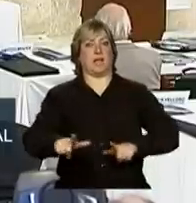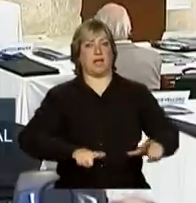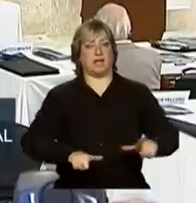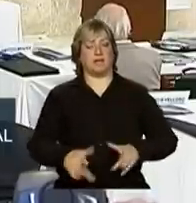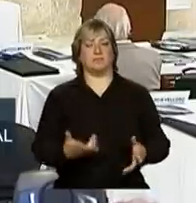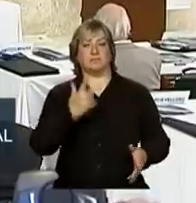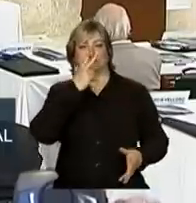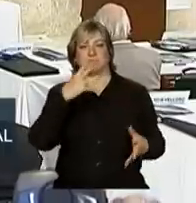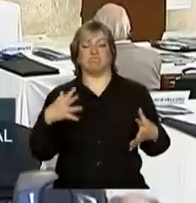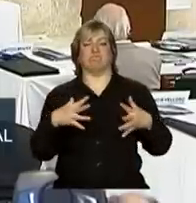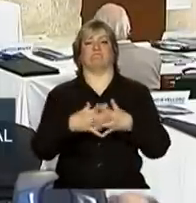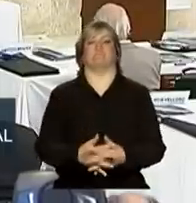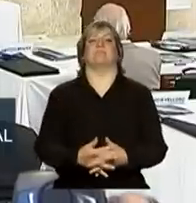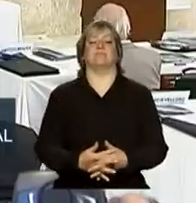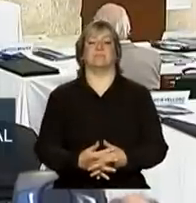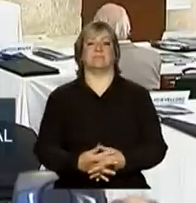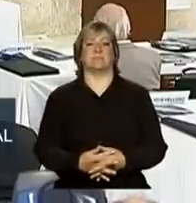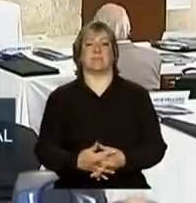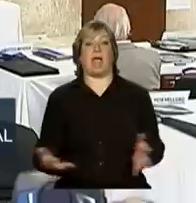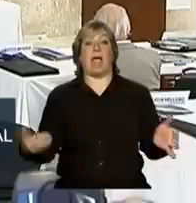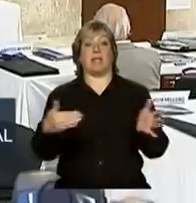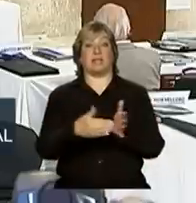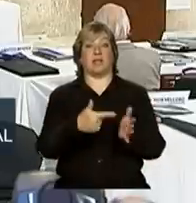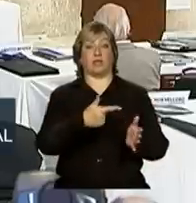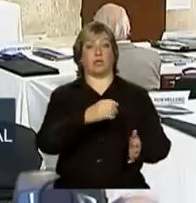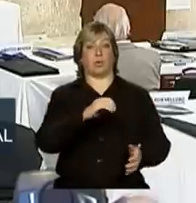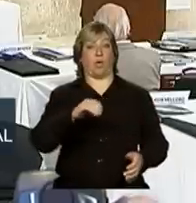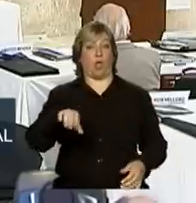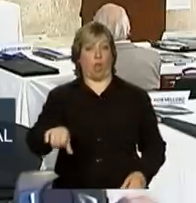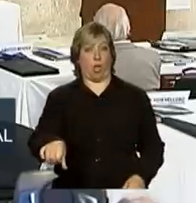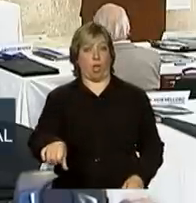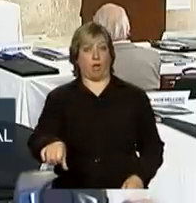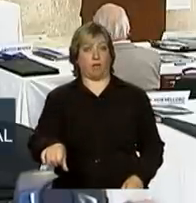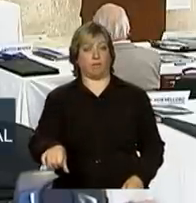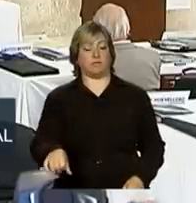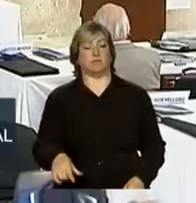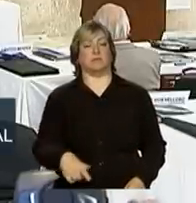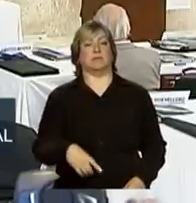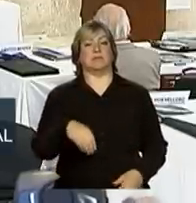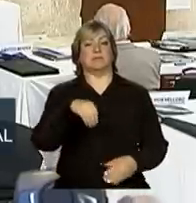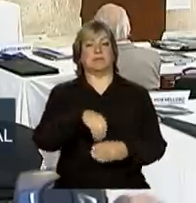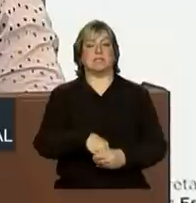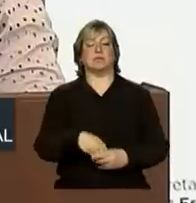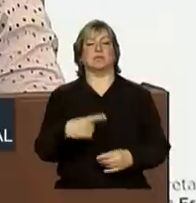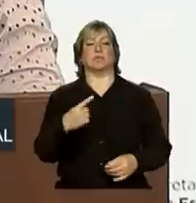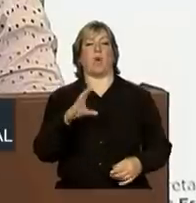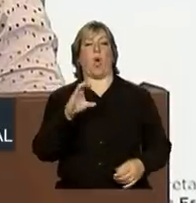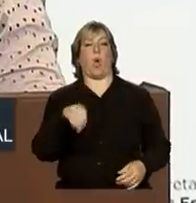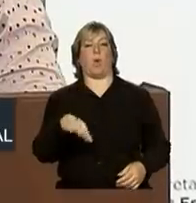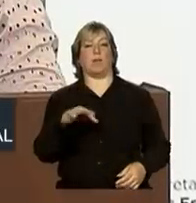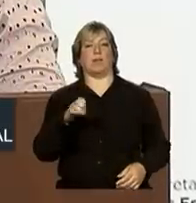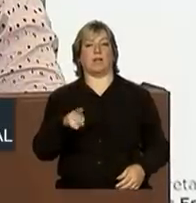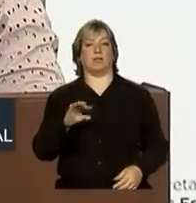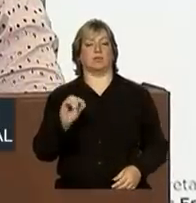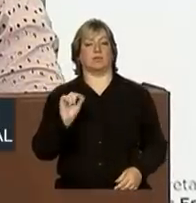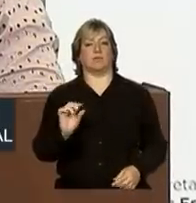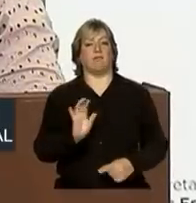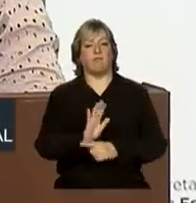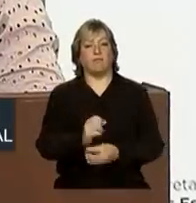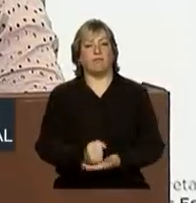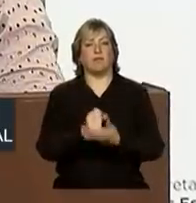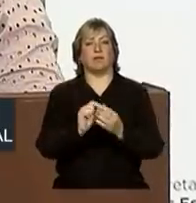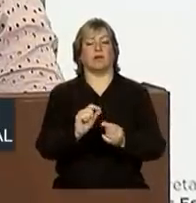complicado. Até 2009, num contexto internacional favorável, a economia do país